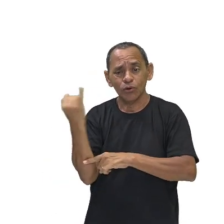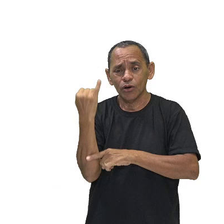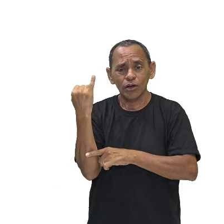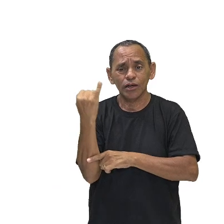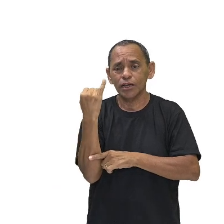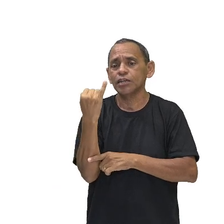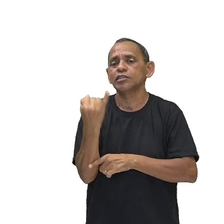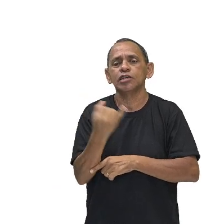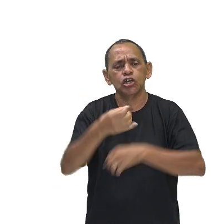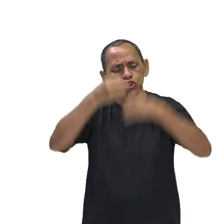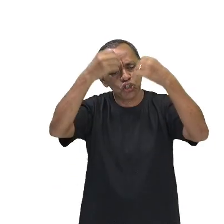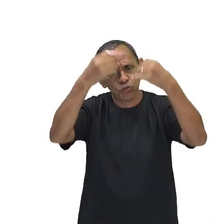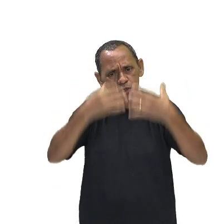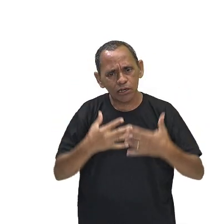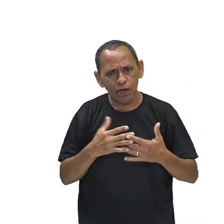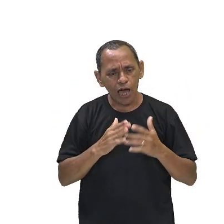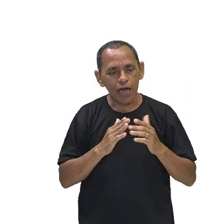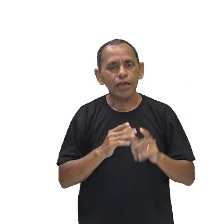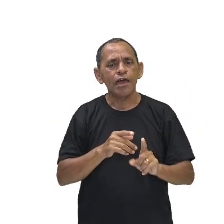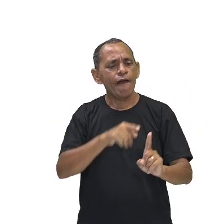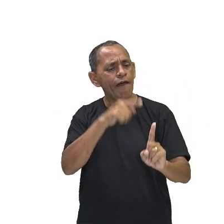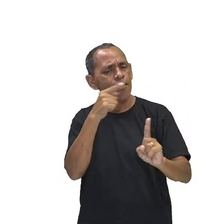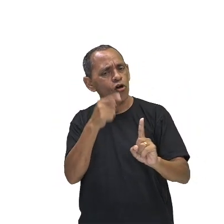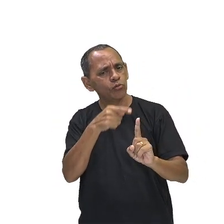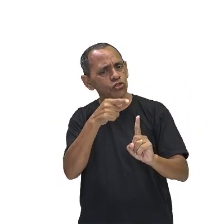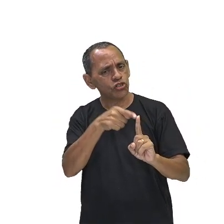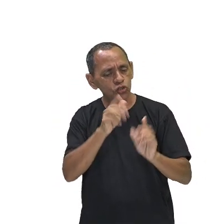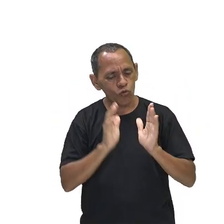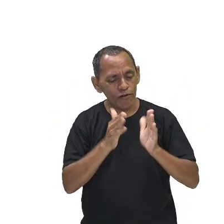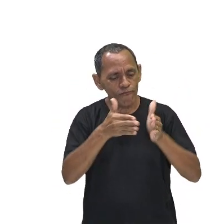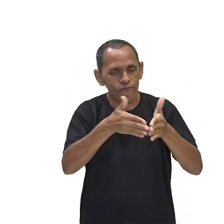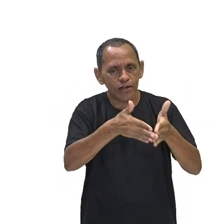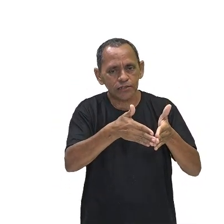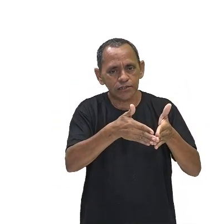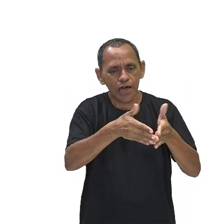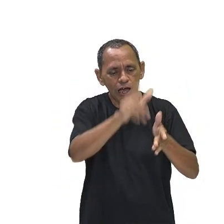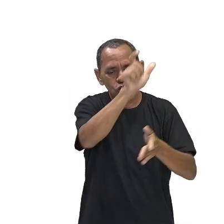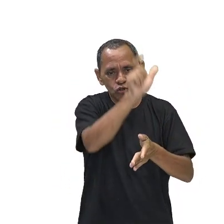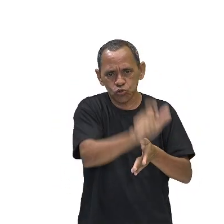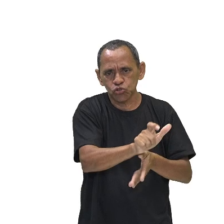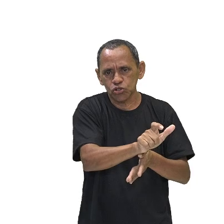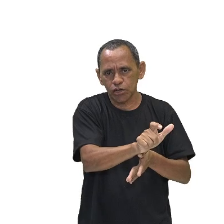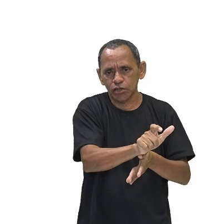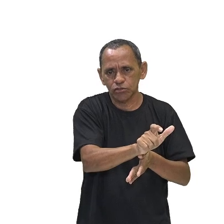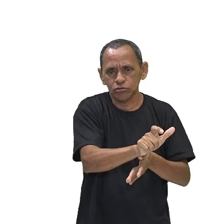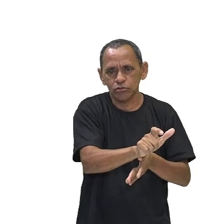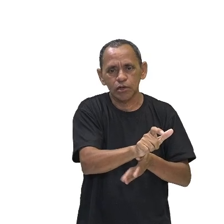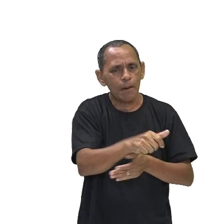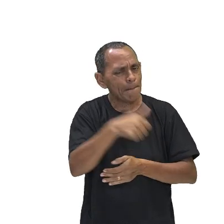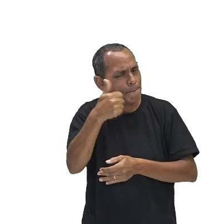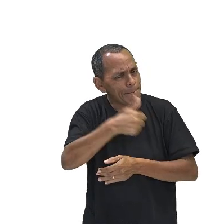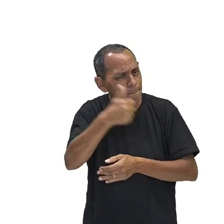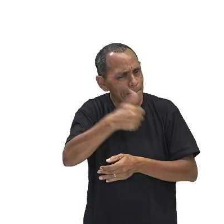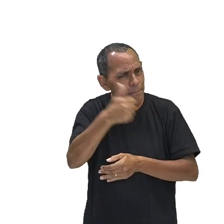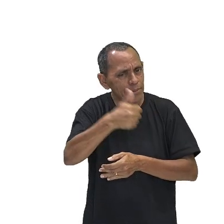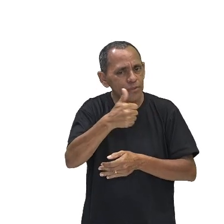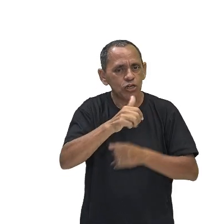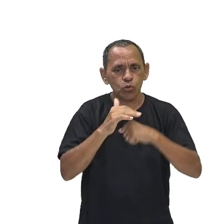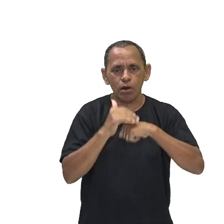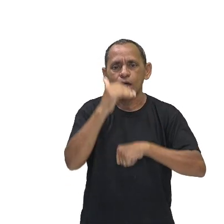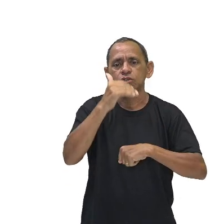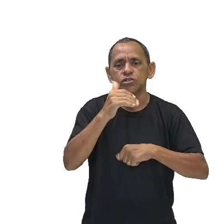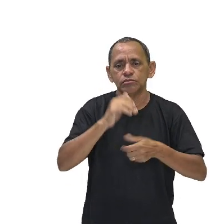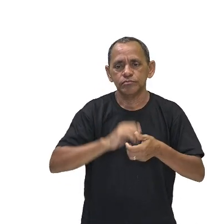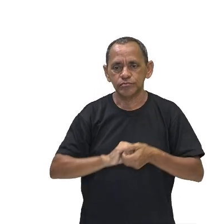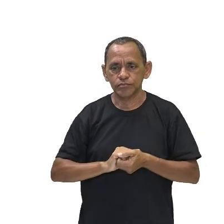que dentro da sociologia Weberiana, o sujeito está em primeiro lugar. Então, os